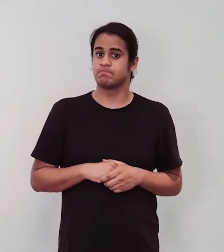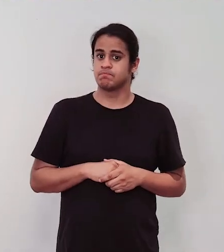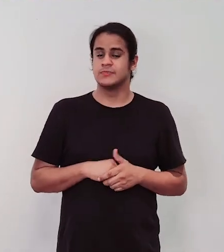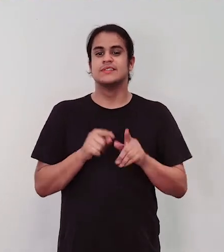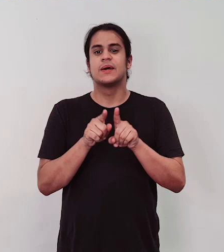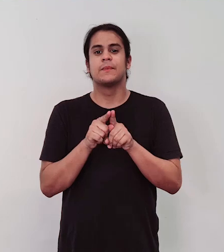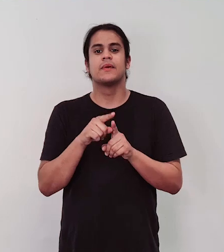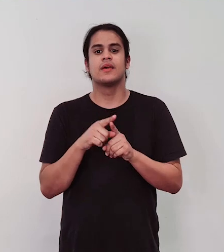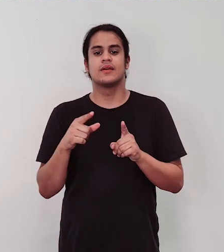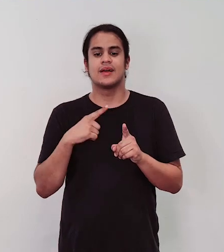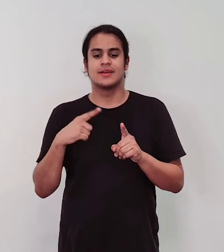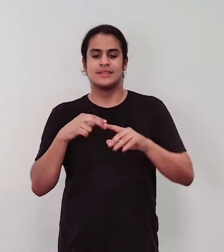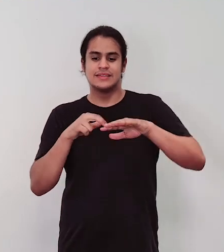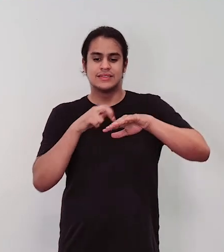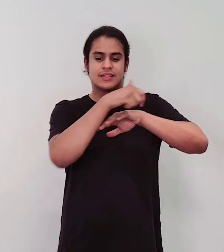escadas rolantes estarem dispostas